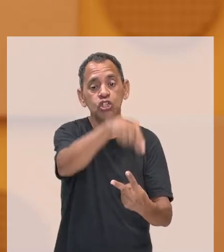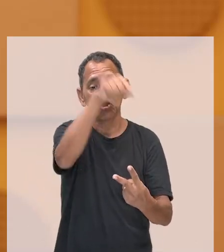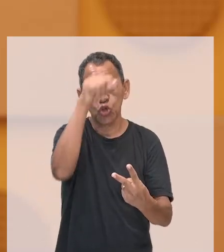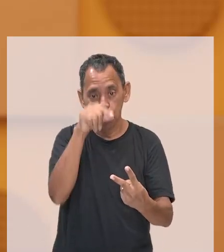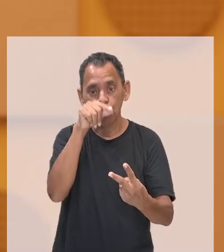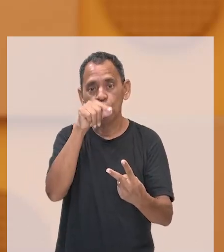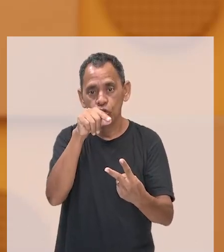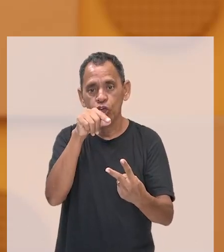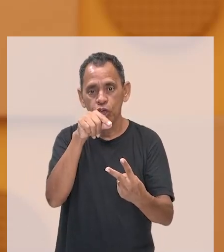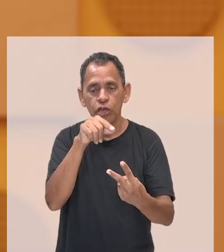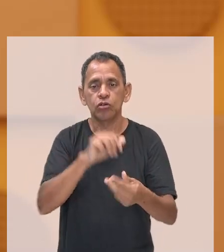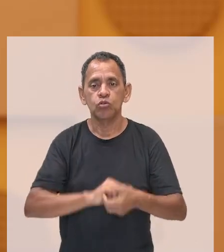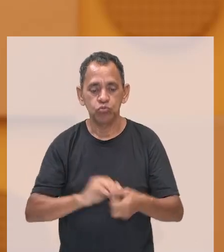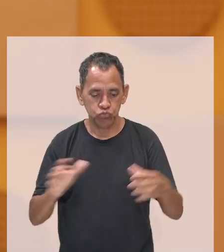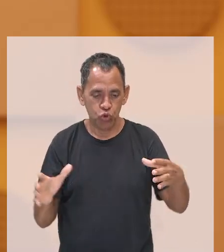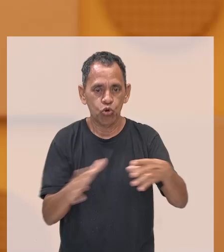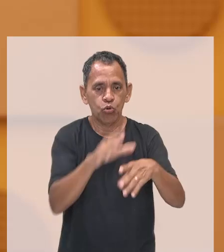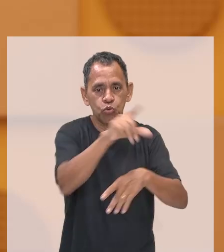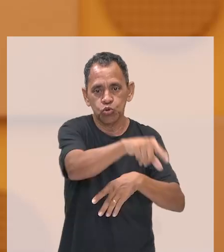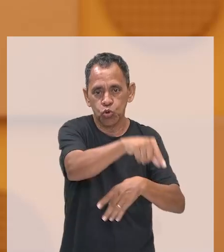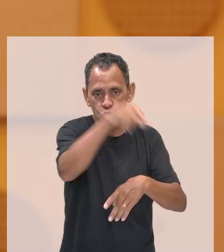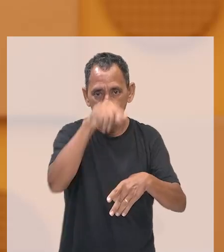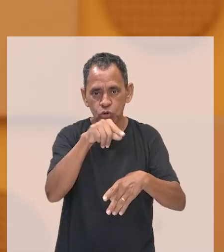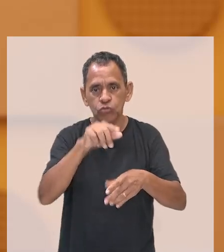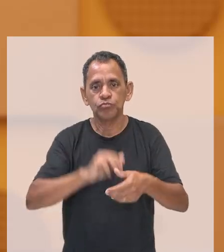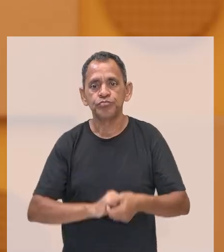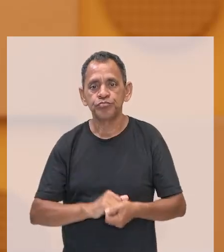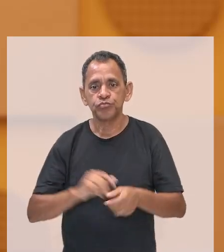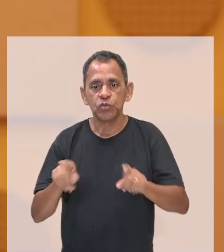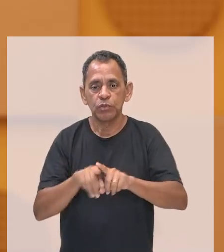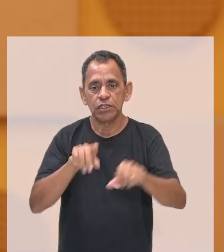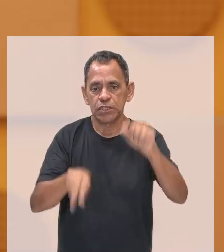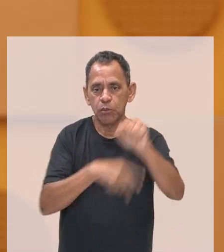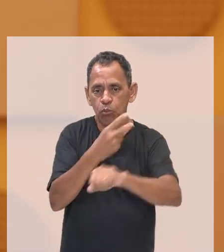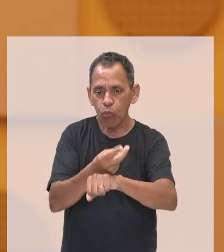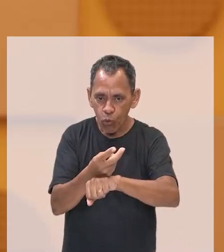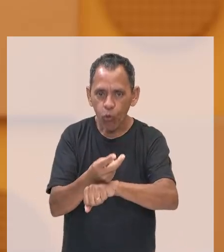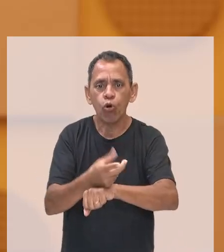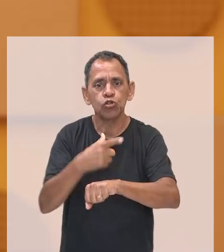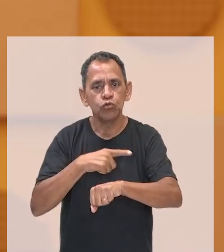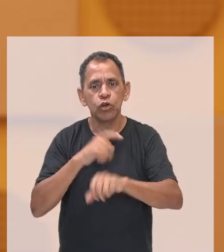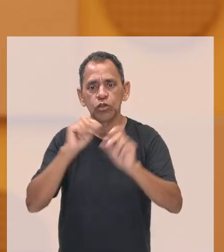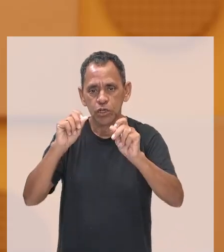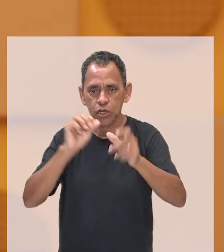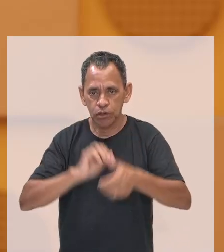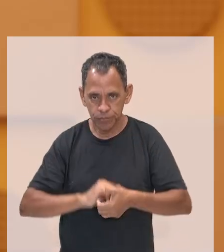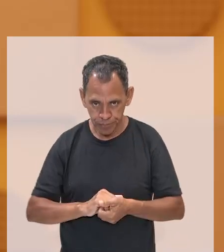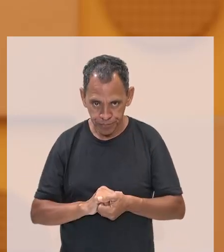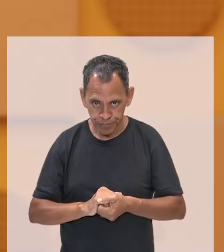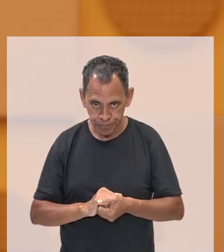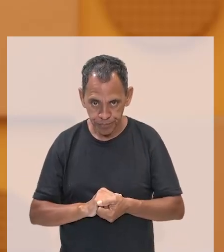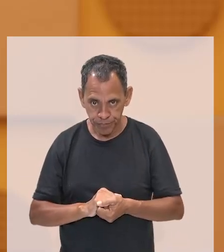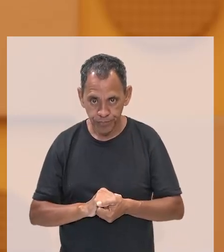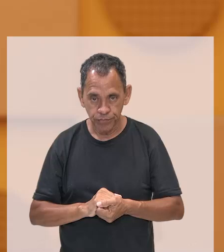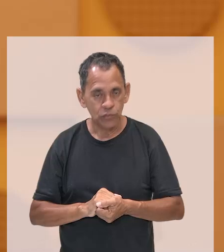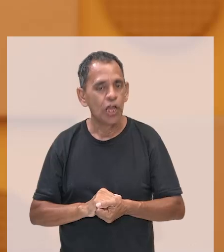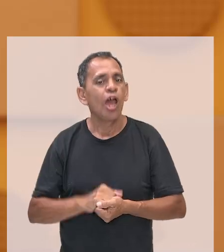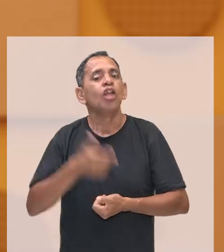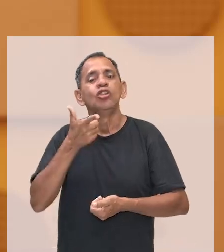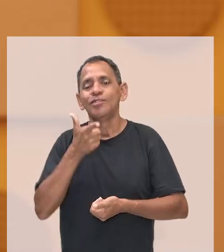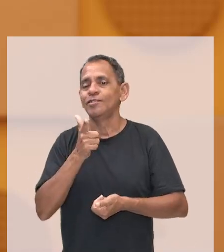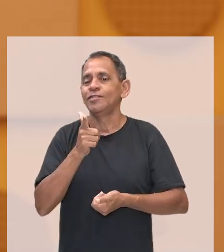forma indireta presidente da república. mas a gente vai ver, posteriormente, que ele, de fato, não vai conseguir